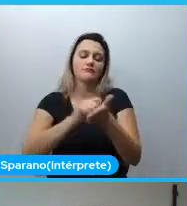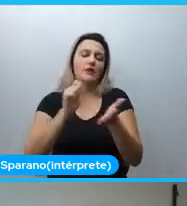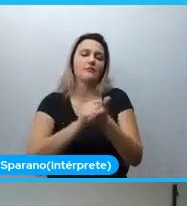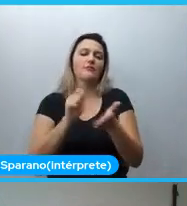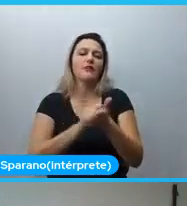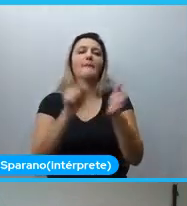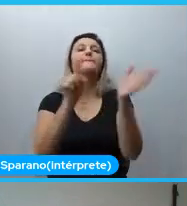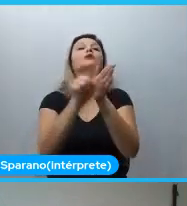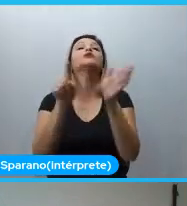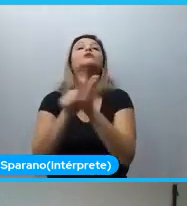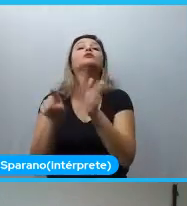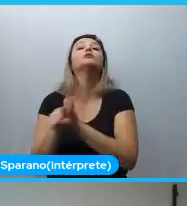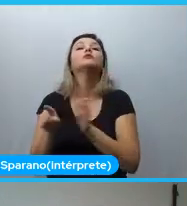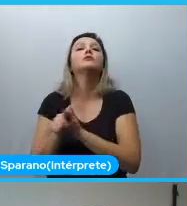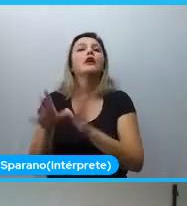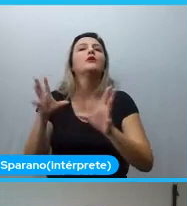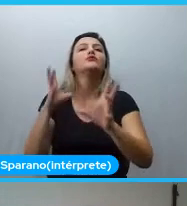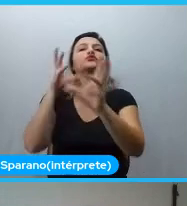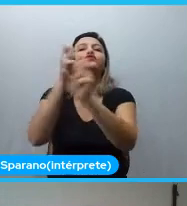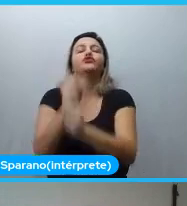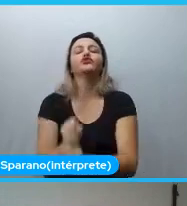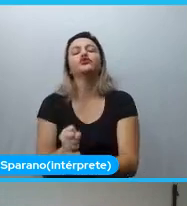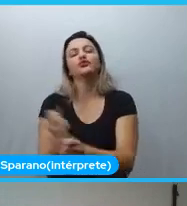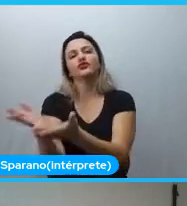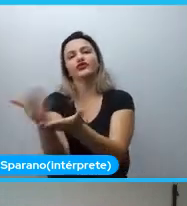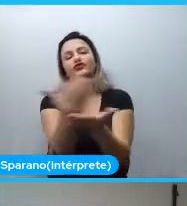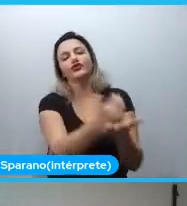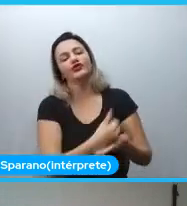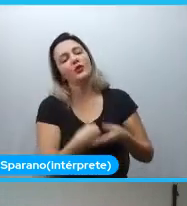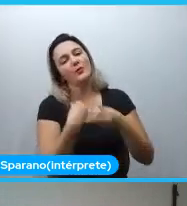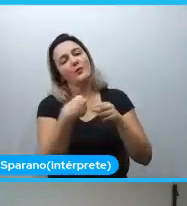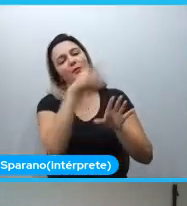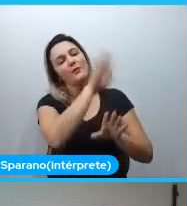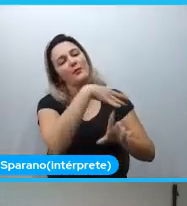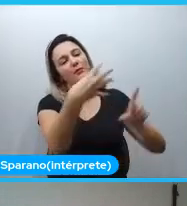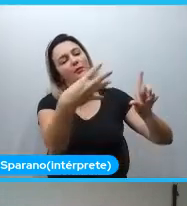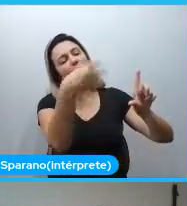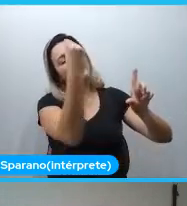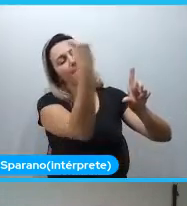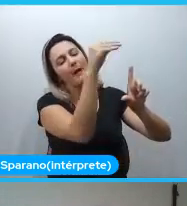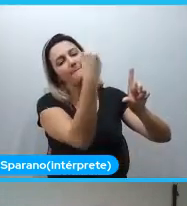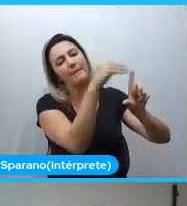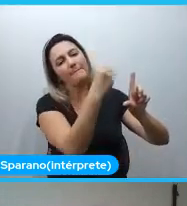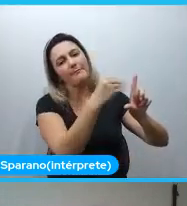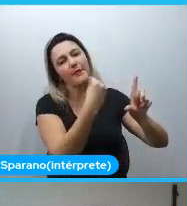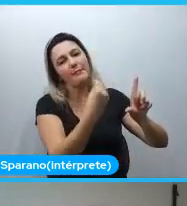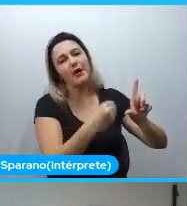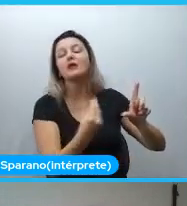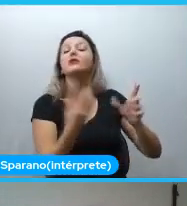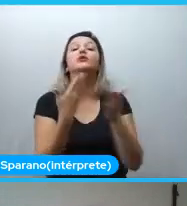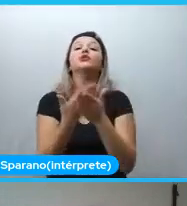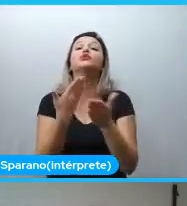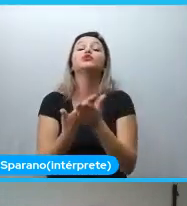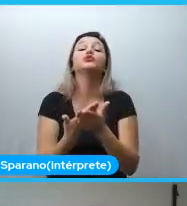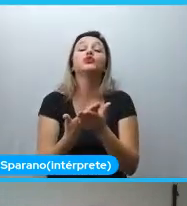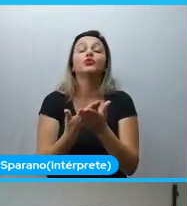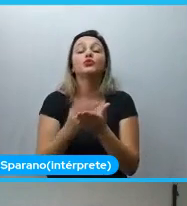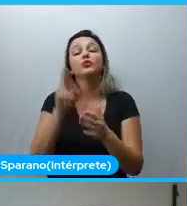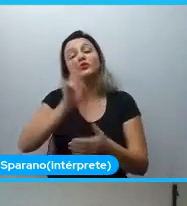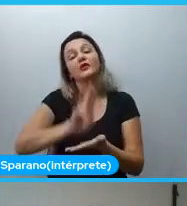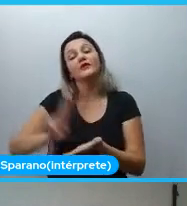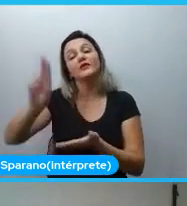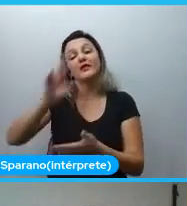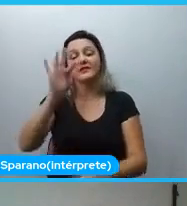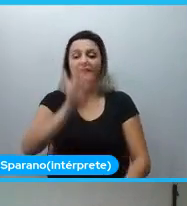naquela época, enfermagem, curso numa instituição, numa universidade federal, e a